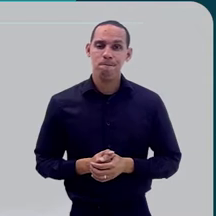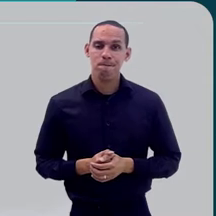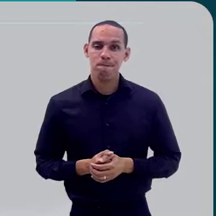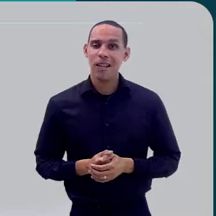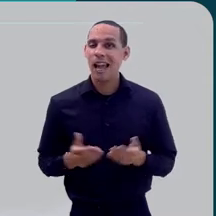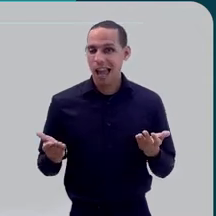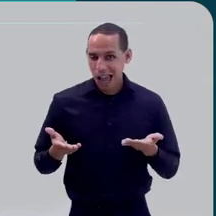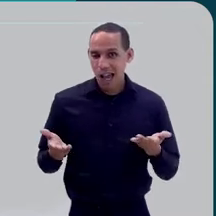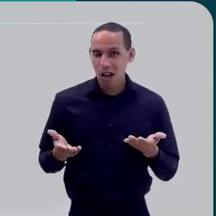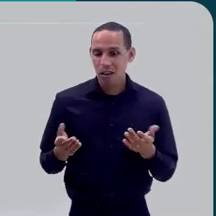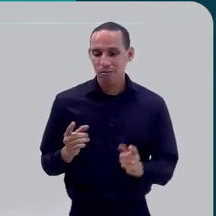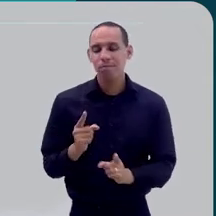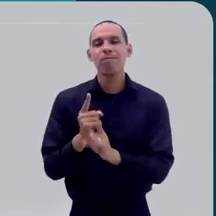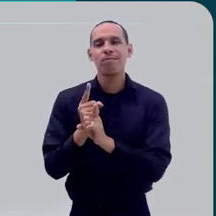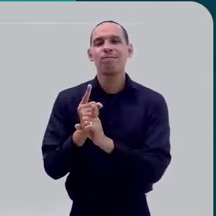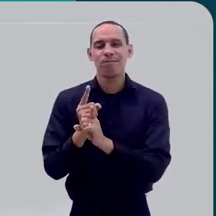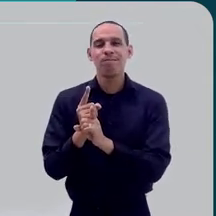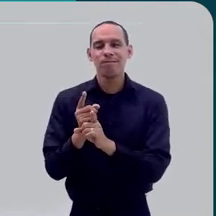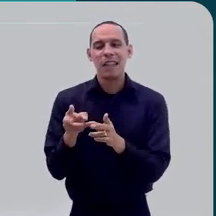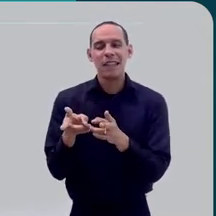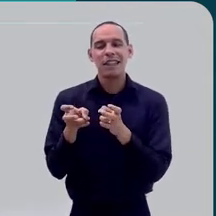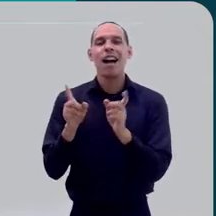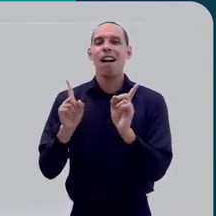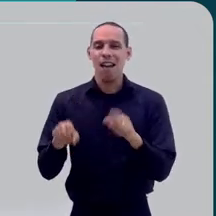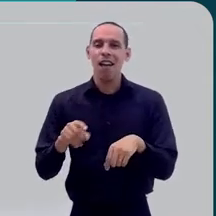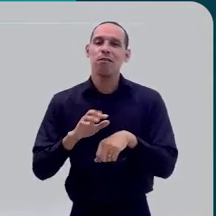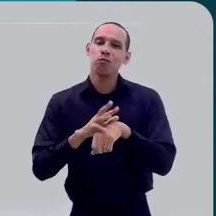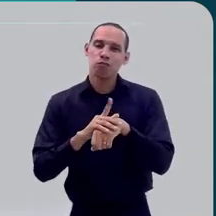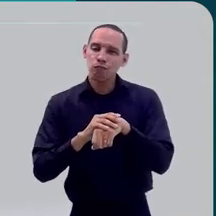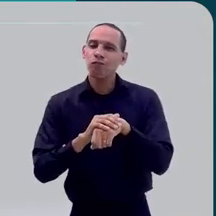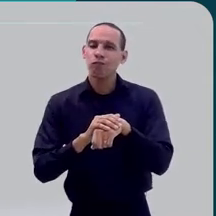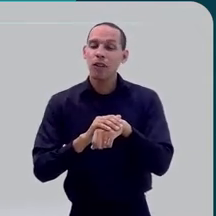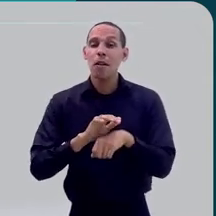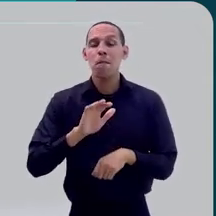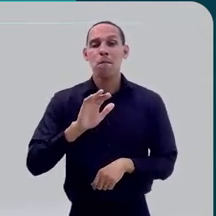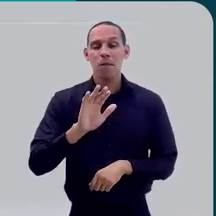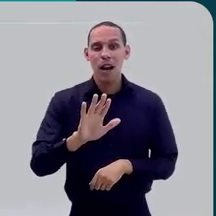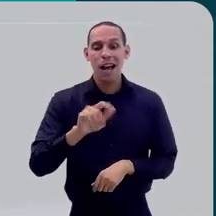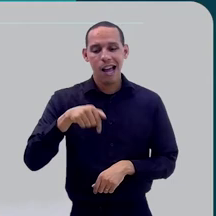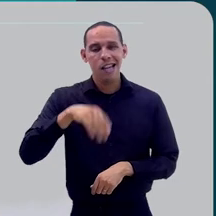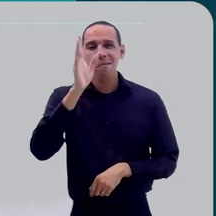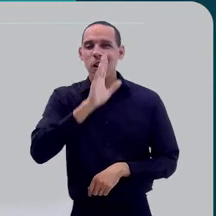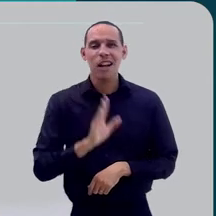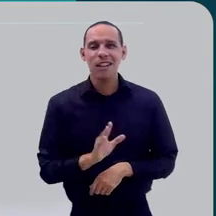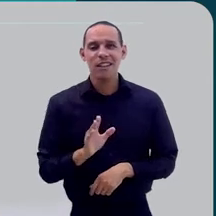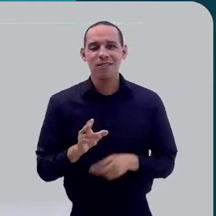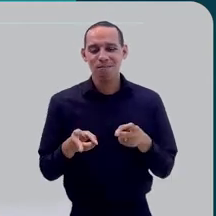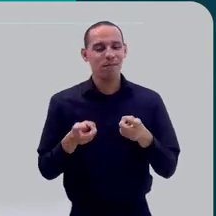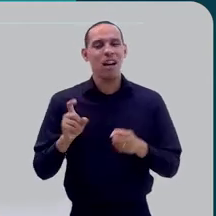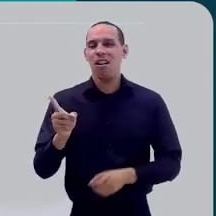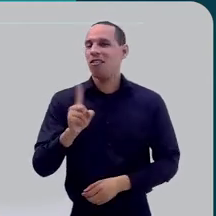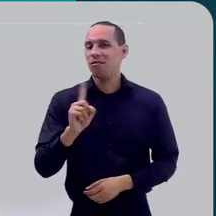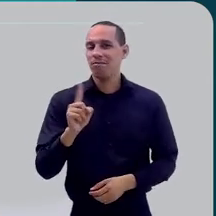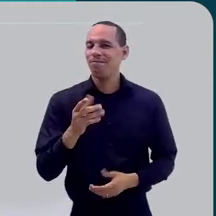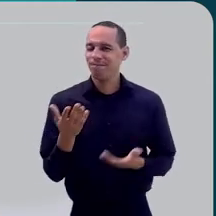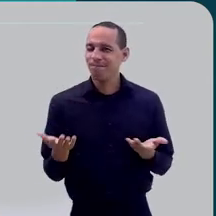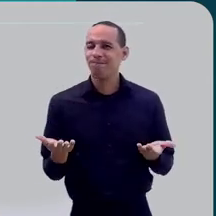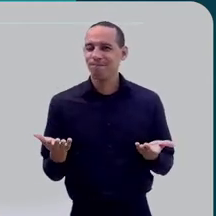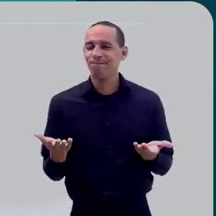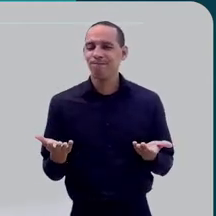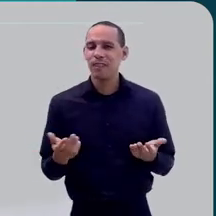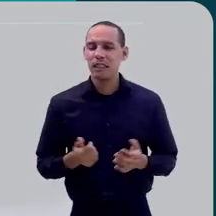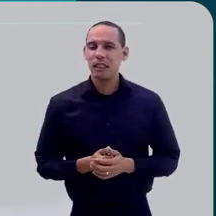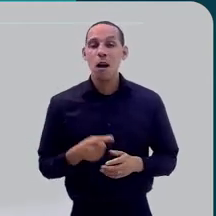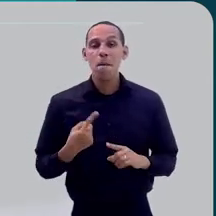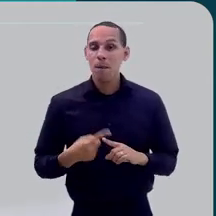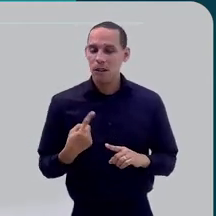Não. Agora já está sendo reconhecido como uma doença. só que no Brasil ainda não.